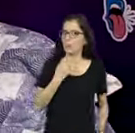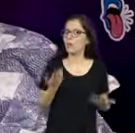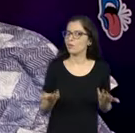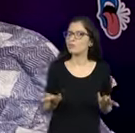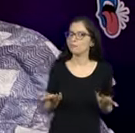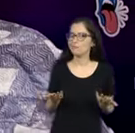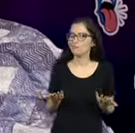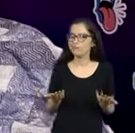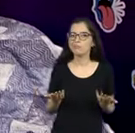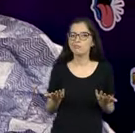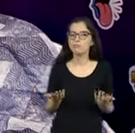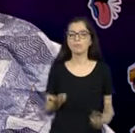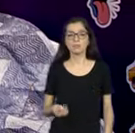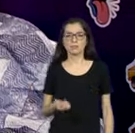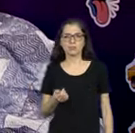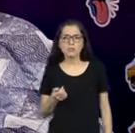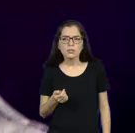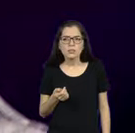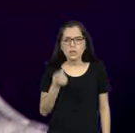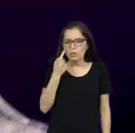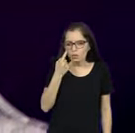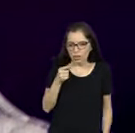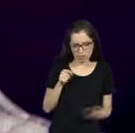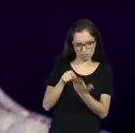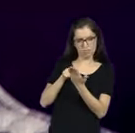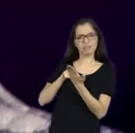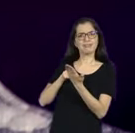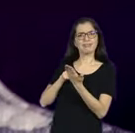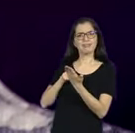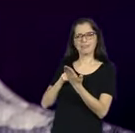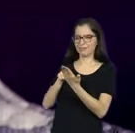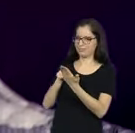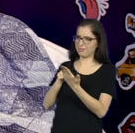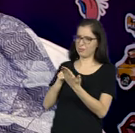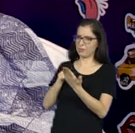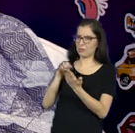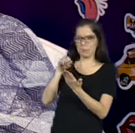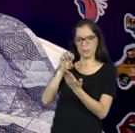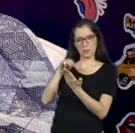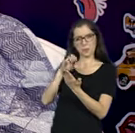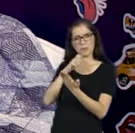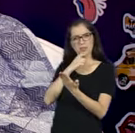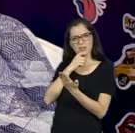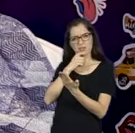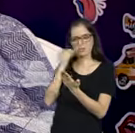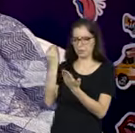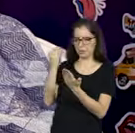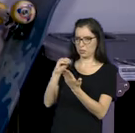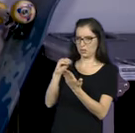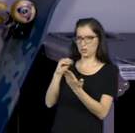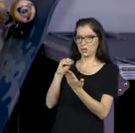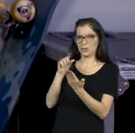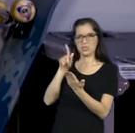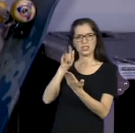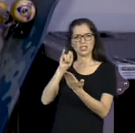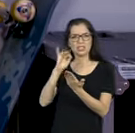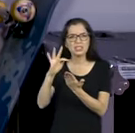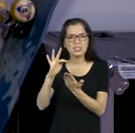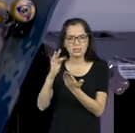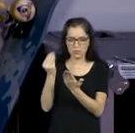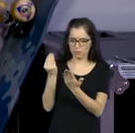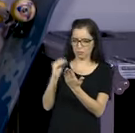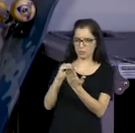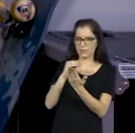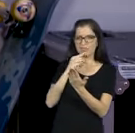Dani, você acha que eu, sei lá, vacilei com esse lance de posta GIF, meme? Não sei,